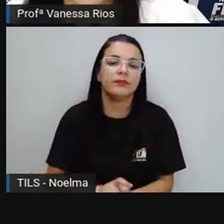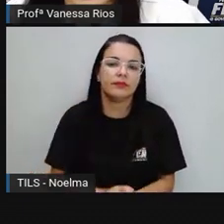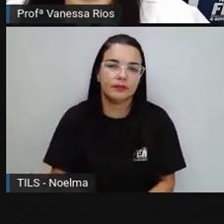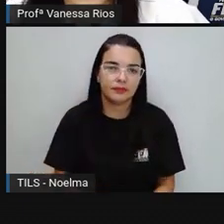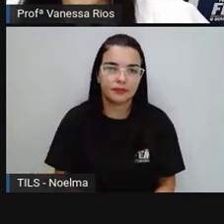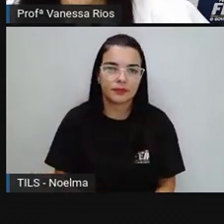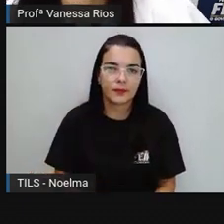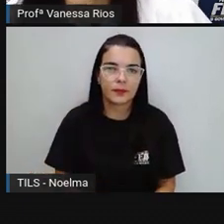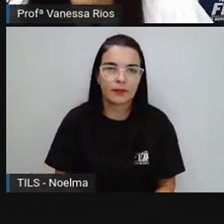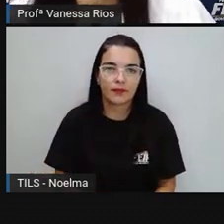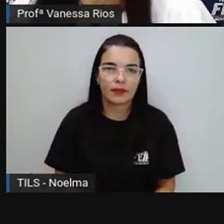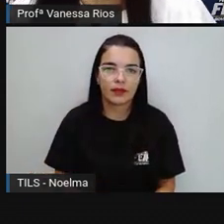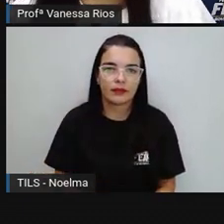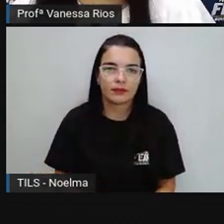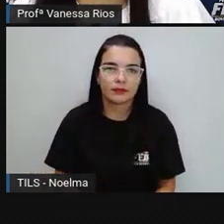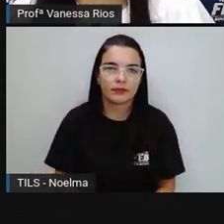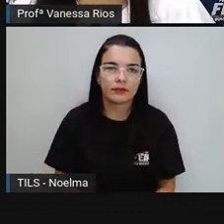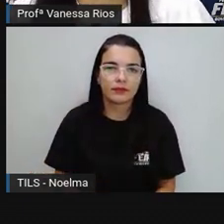equatorial.